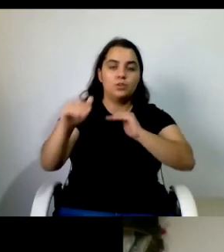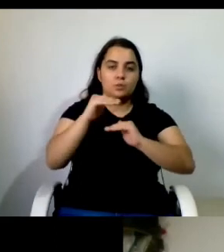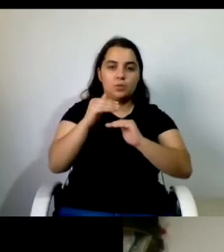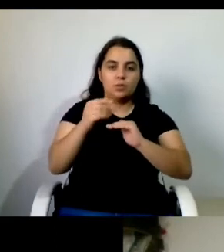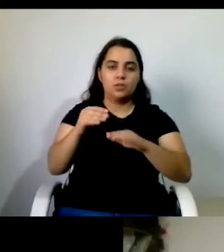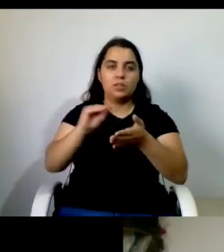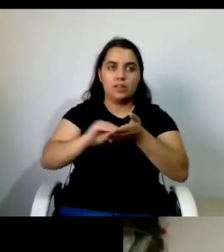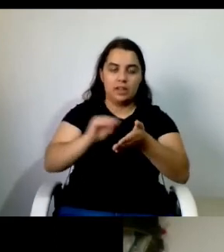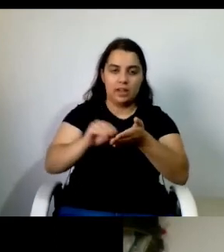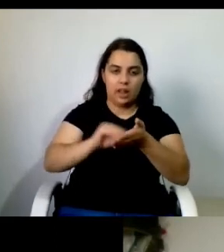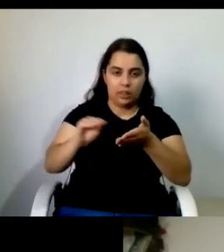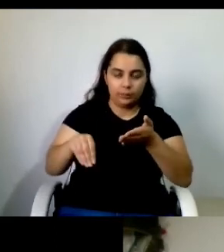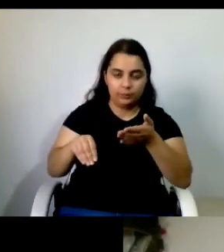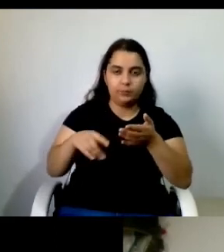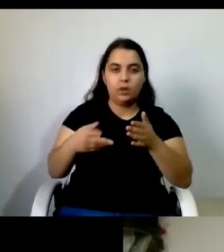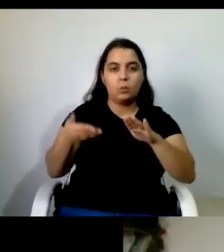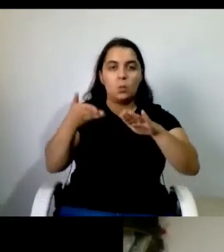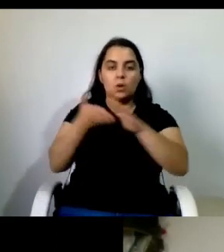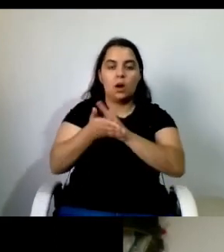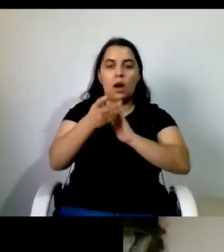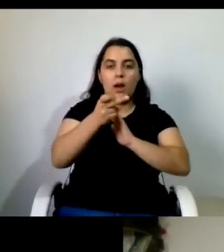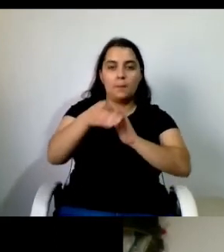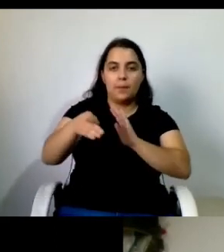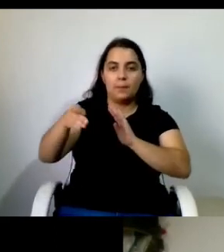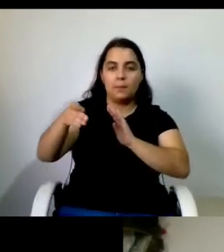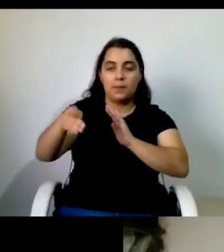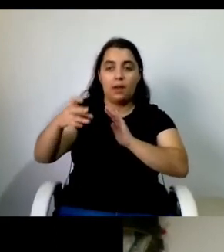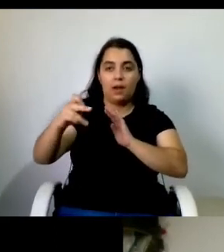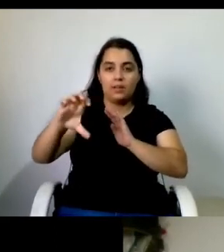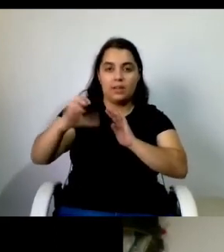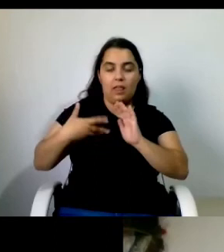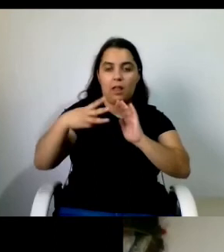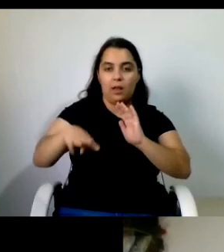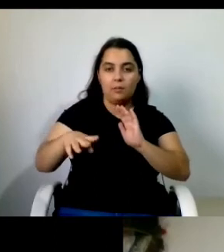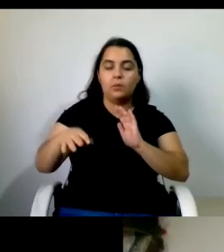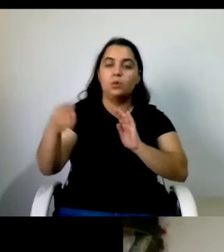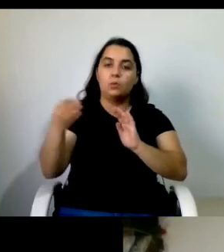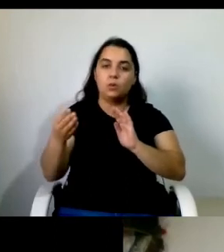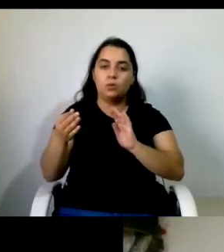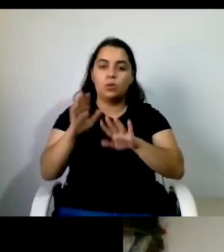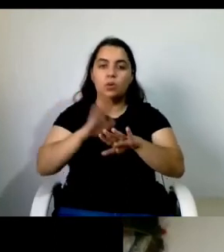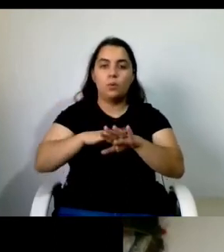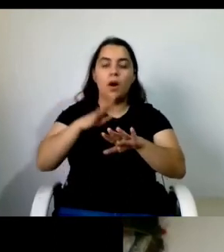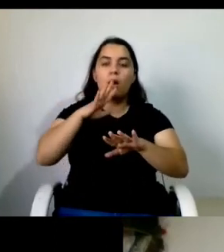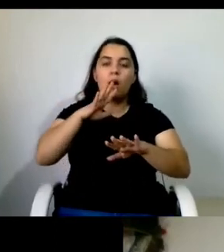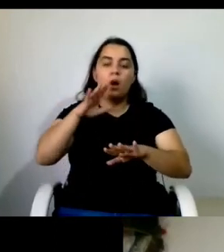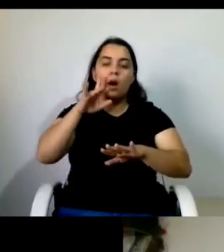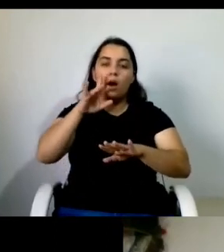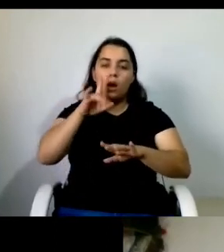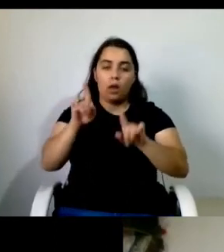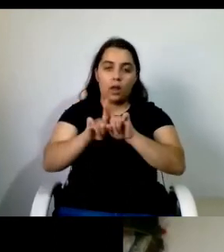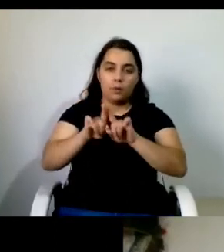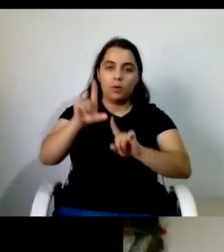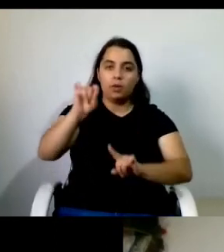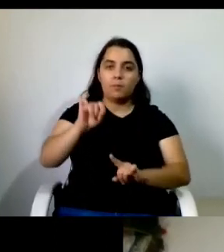entrei na APPA CDM do Porto pelas mãos do meu irmão e afilhado com trissomia 21 quando me